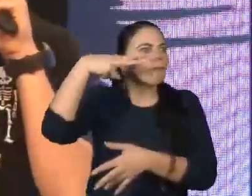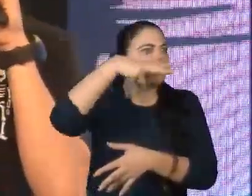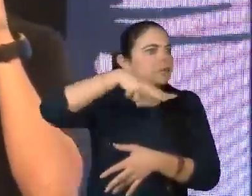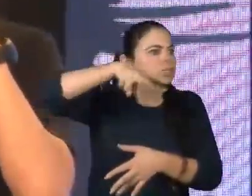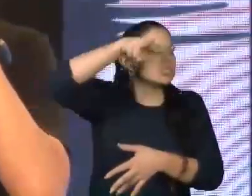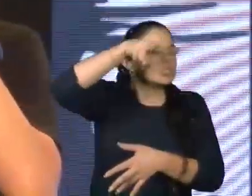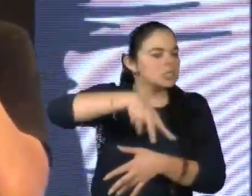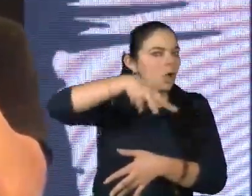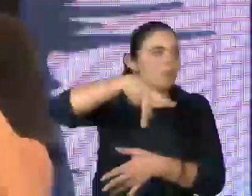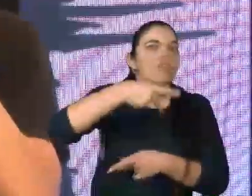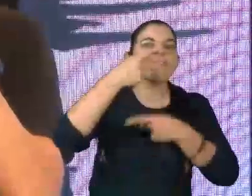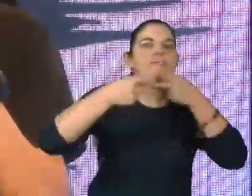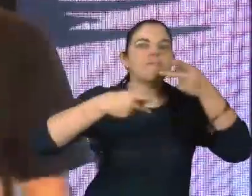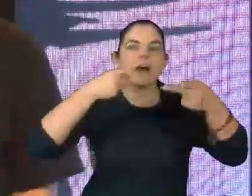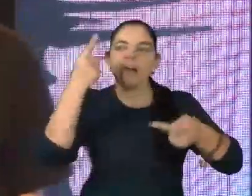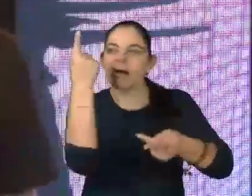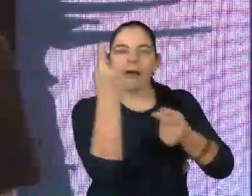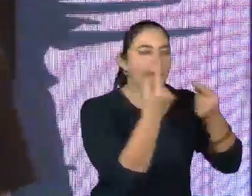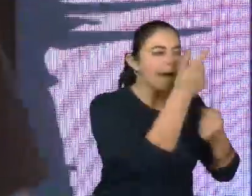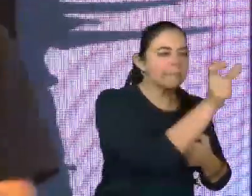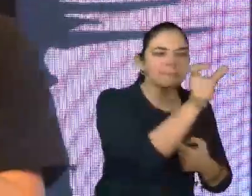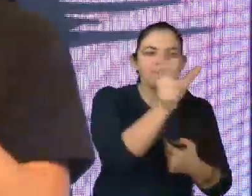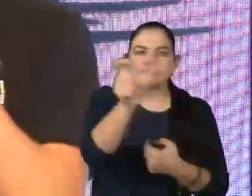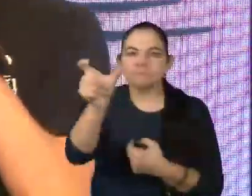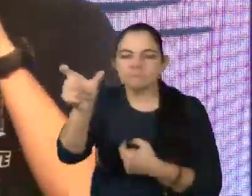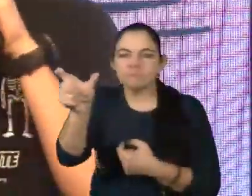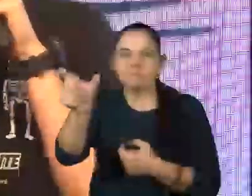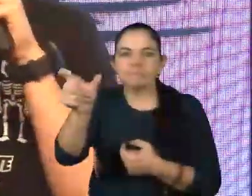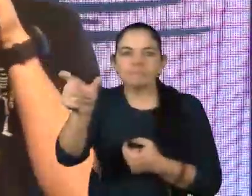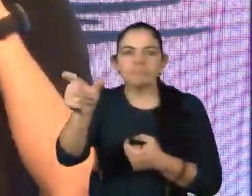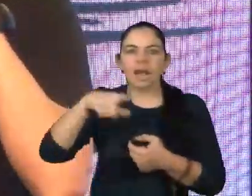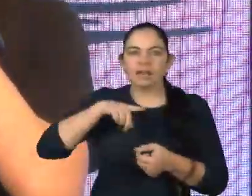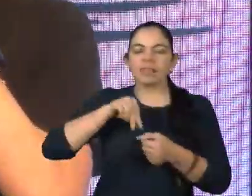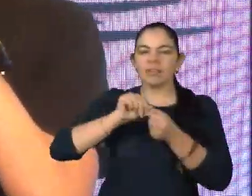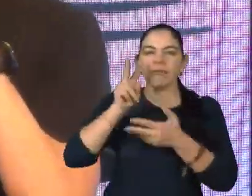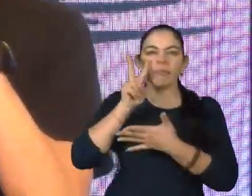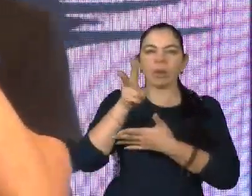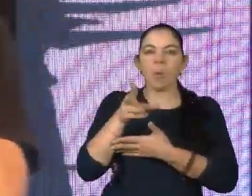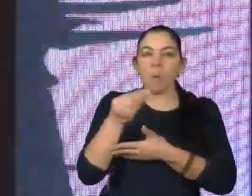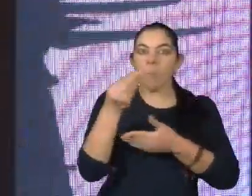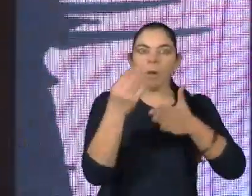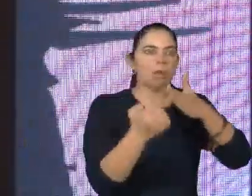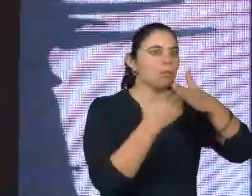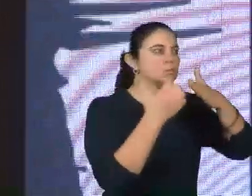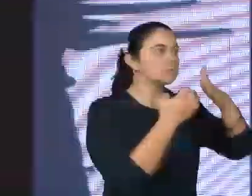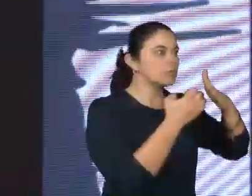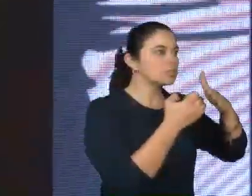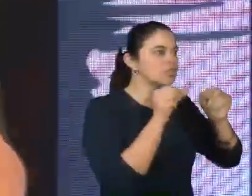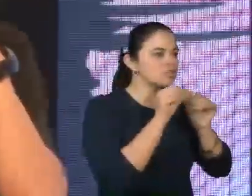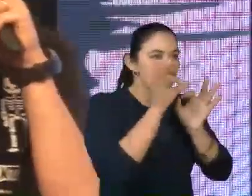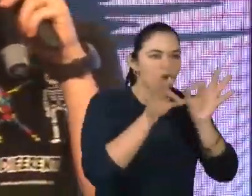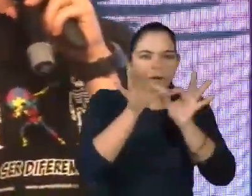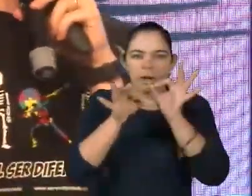o lugar de fala delas está sendo considerado pela grande maioria das empresas, na hora delas bolarem